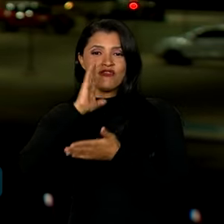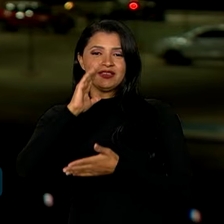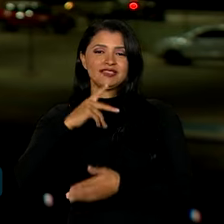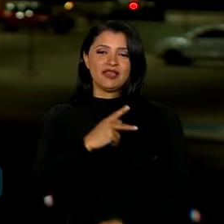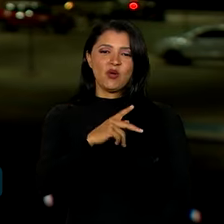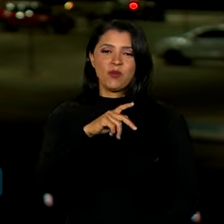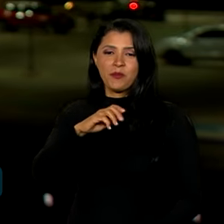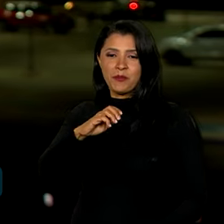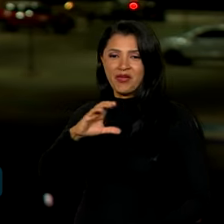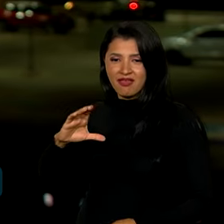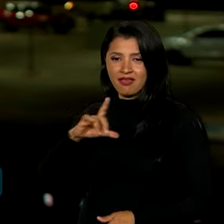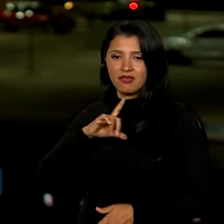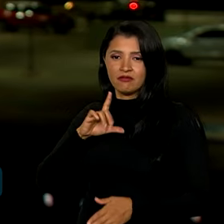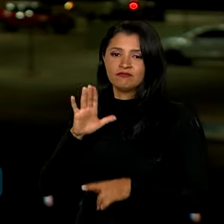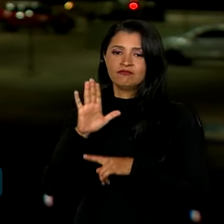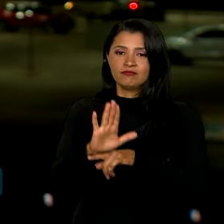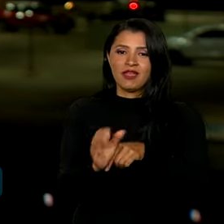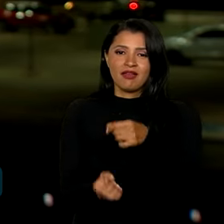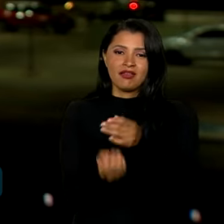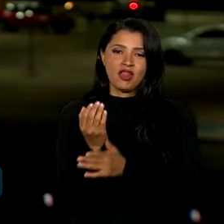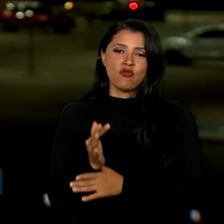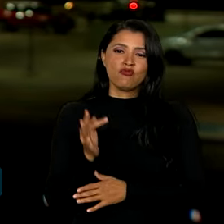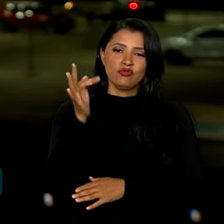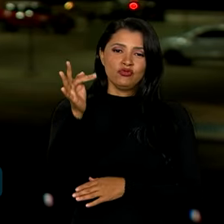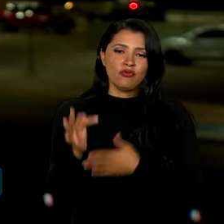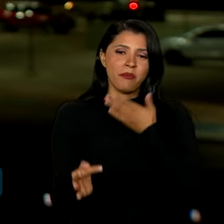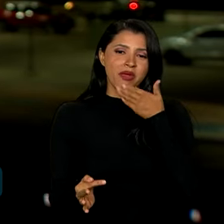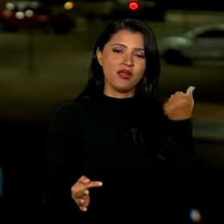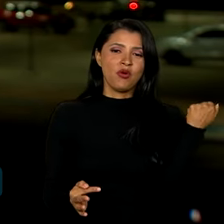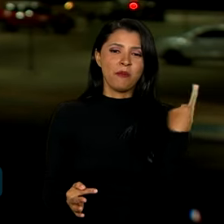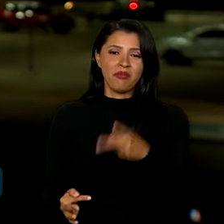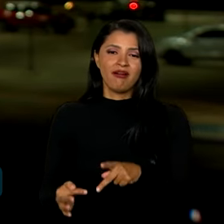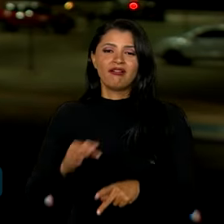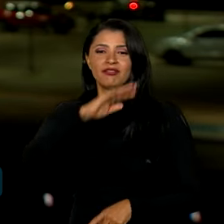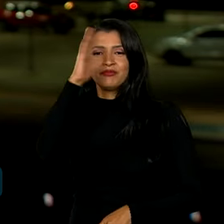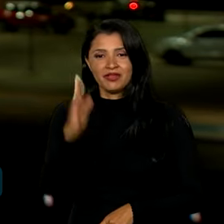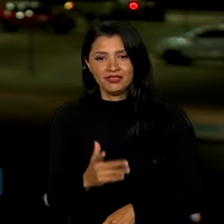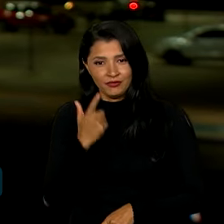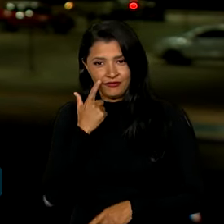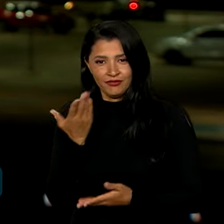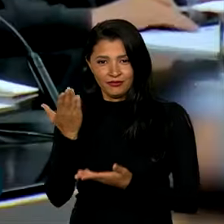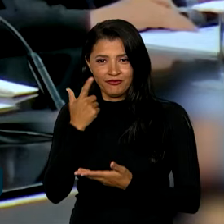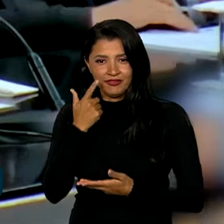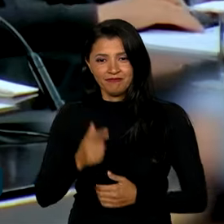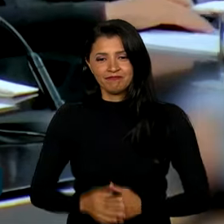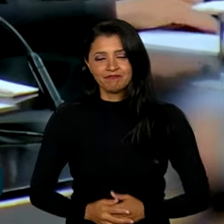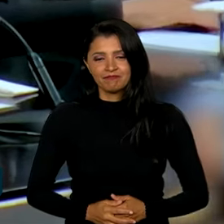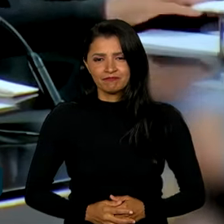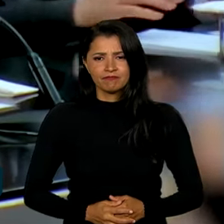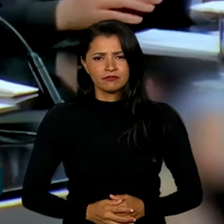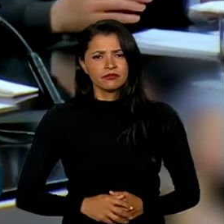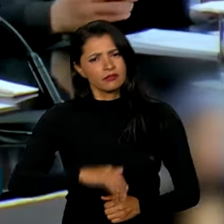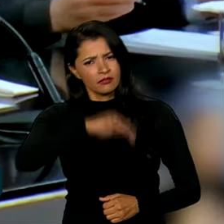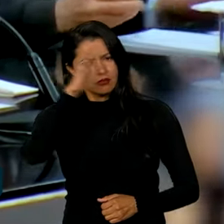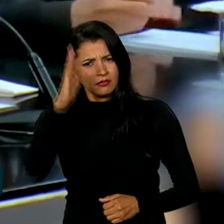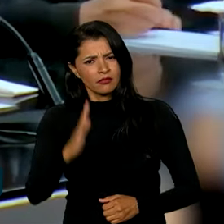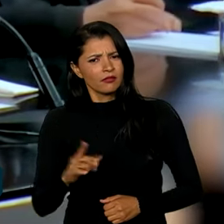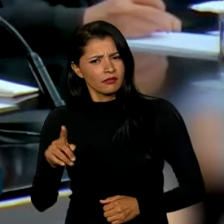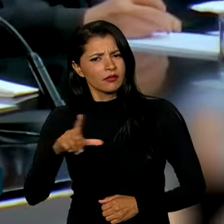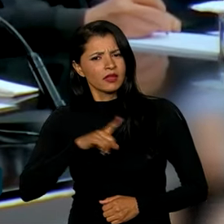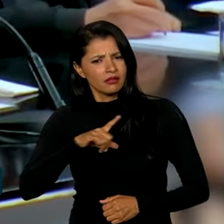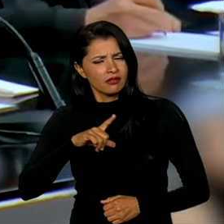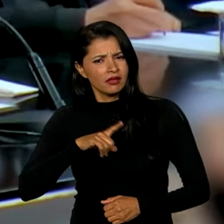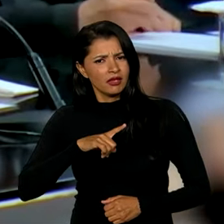vai ajudar a construir um futuro melhor para o Brasil. Vamos assistir. O Brasil tem o